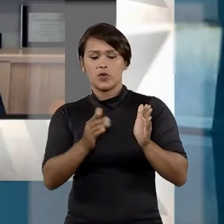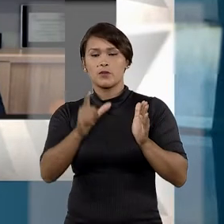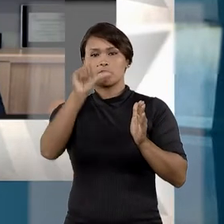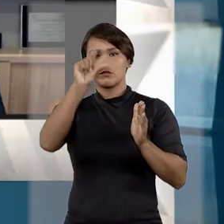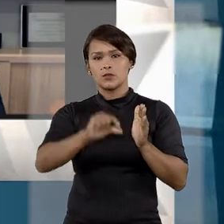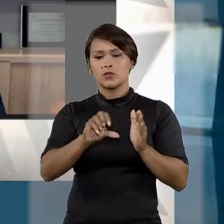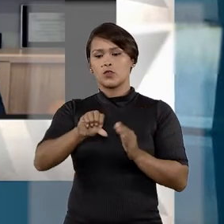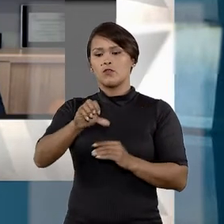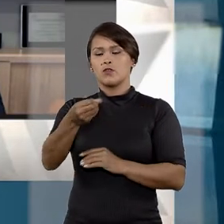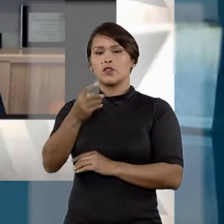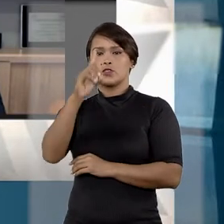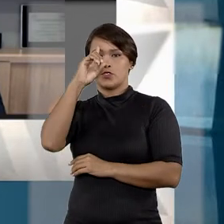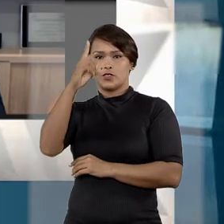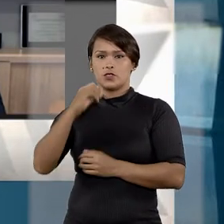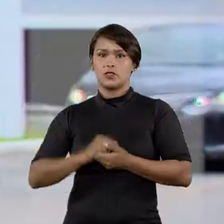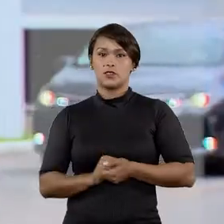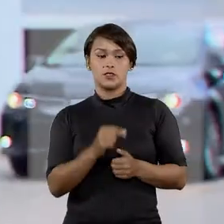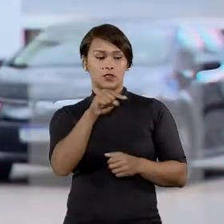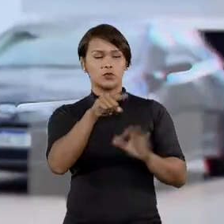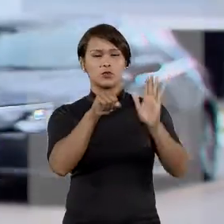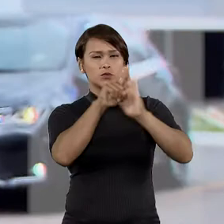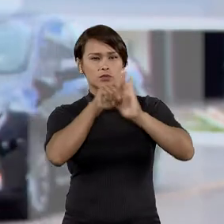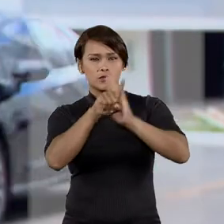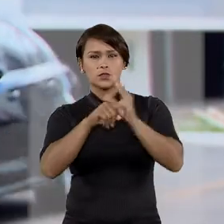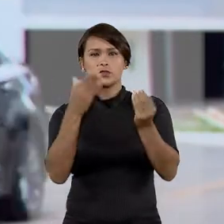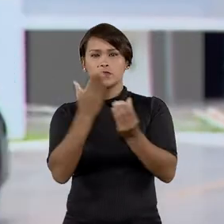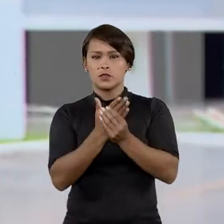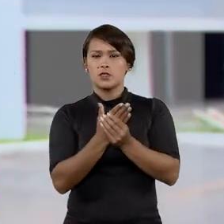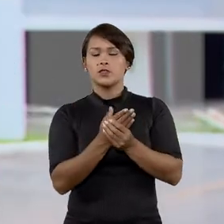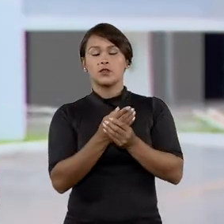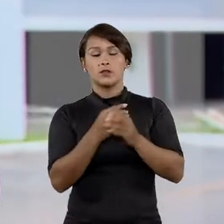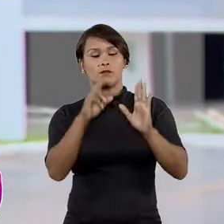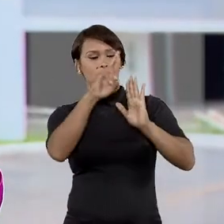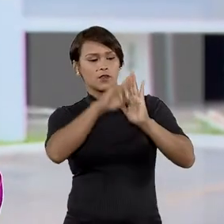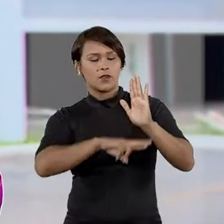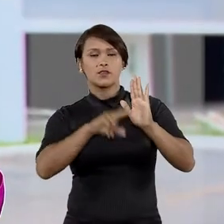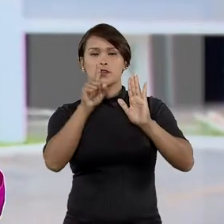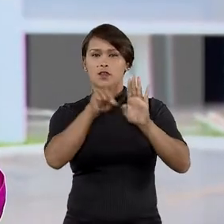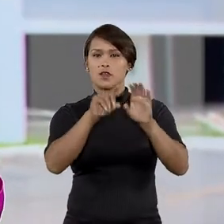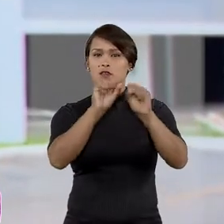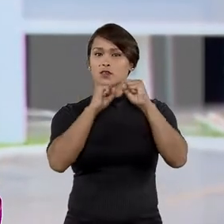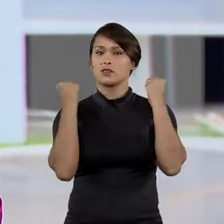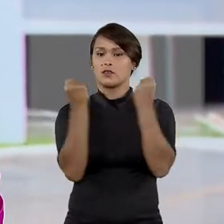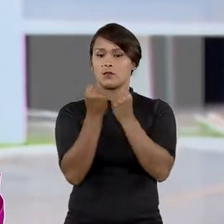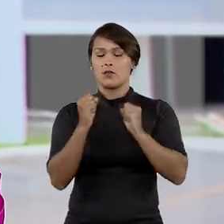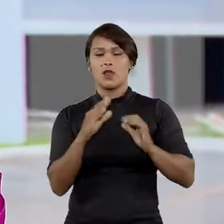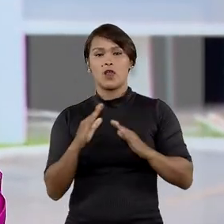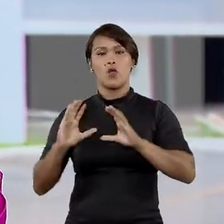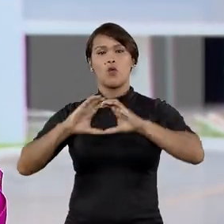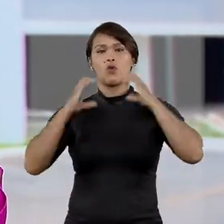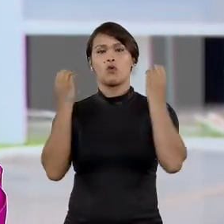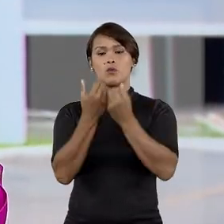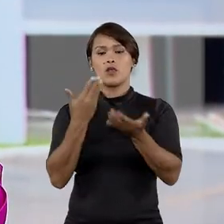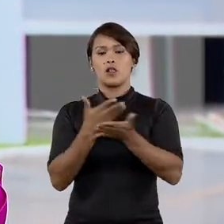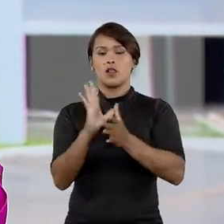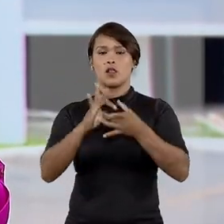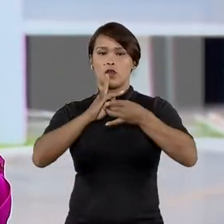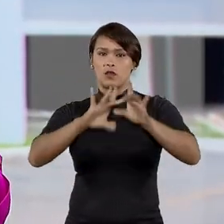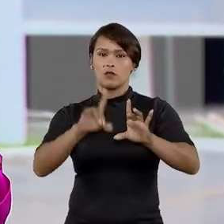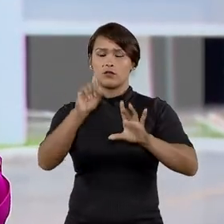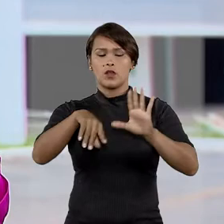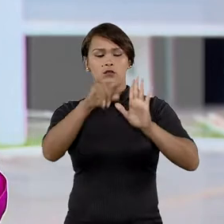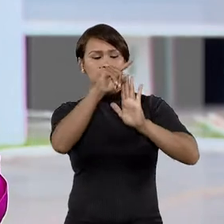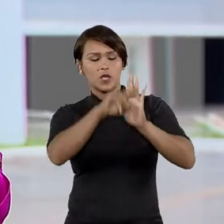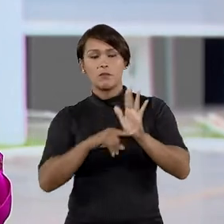prazo inferior a 90 dias. No caso analisado, a Convenção do Condomínio prevê a destinação das unidades autônomas